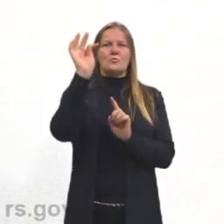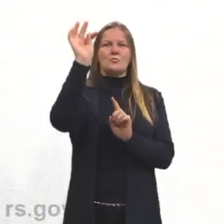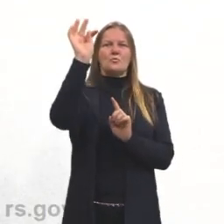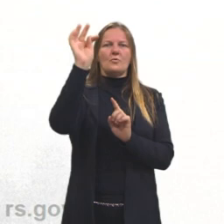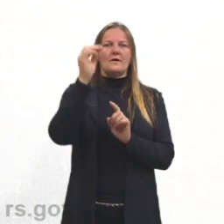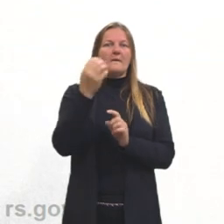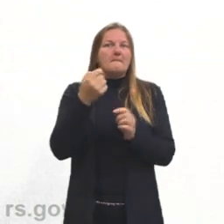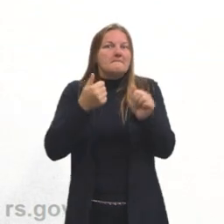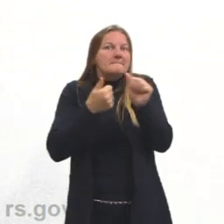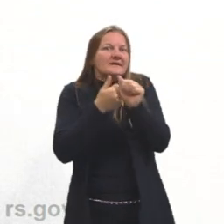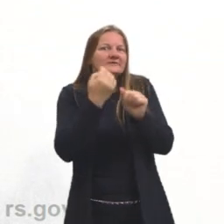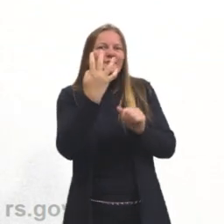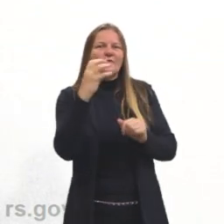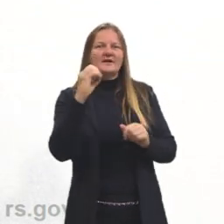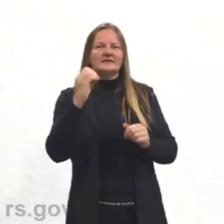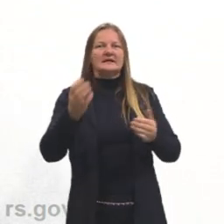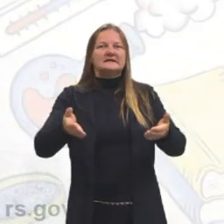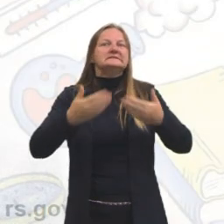dos 40 graus Celsius.